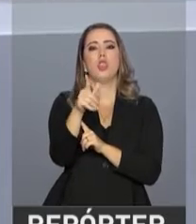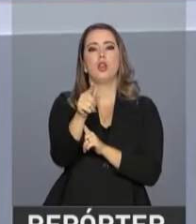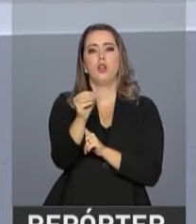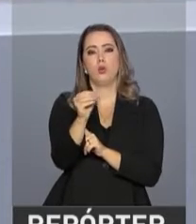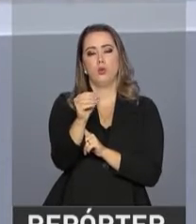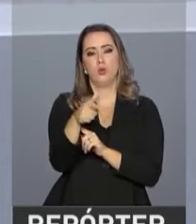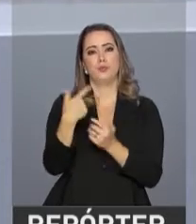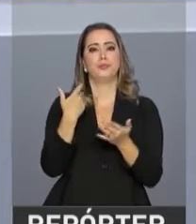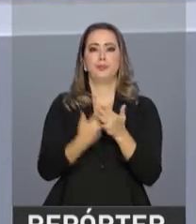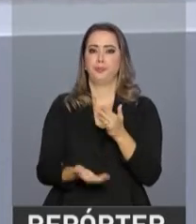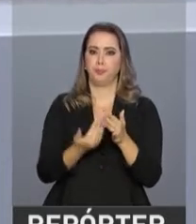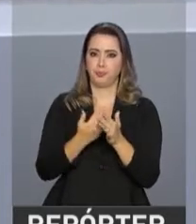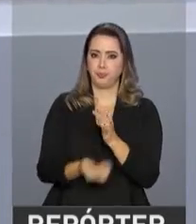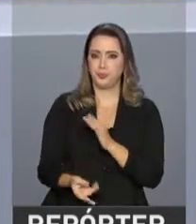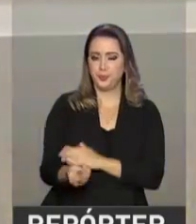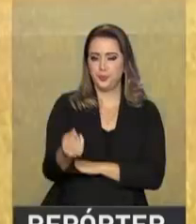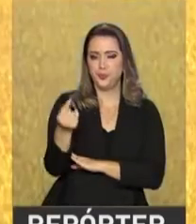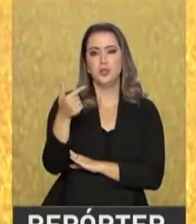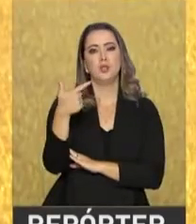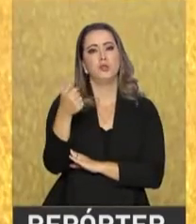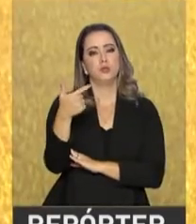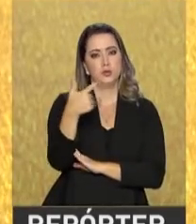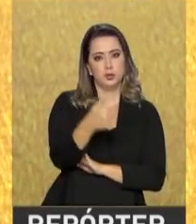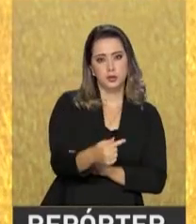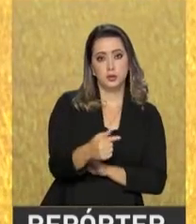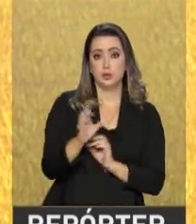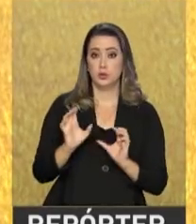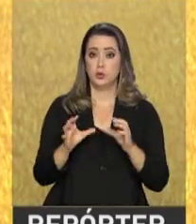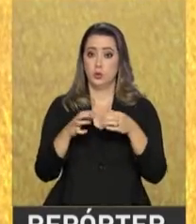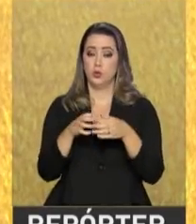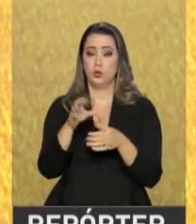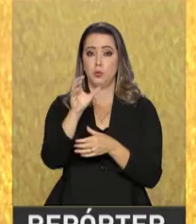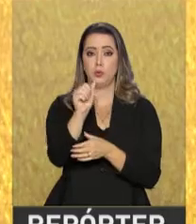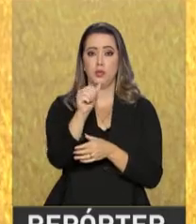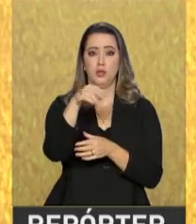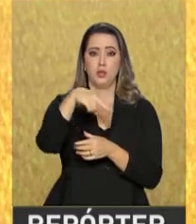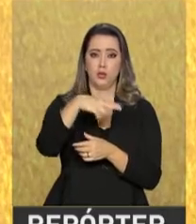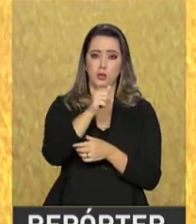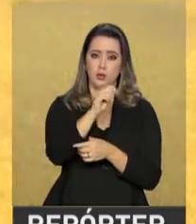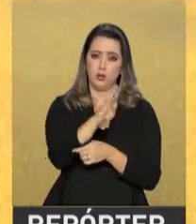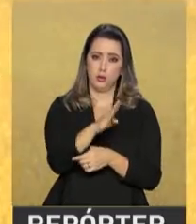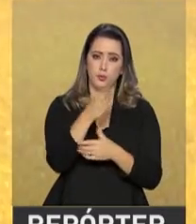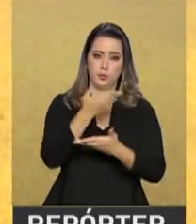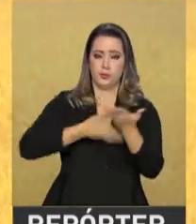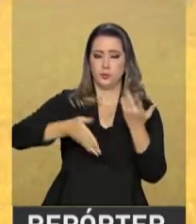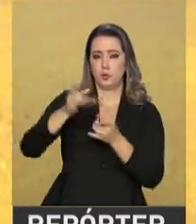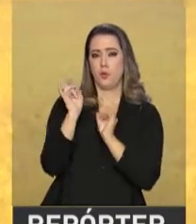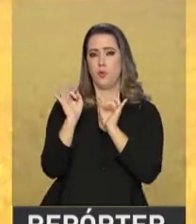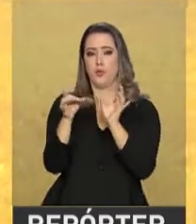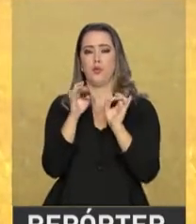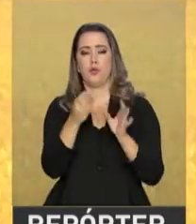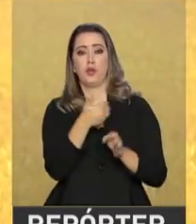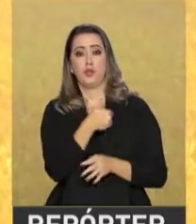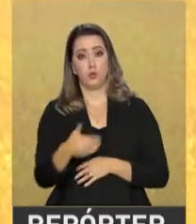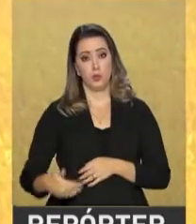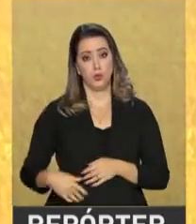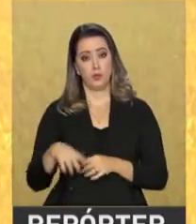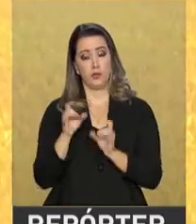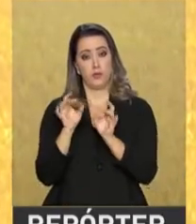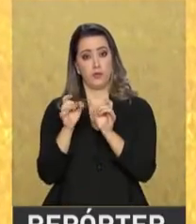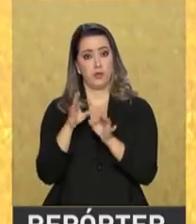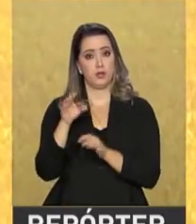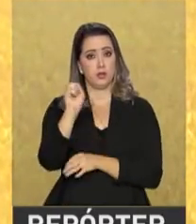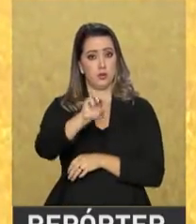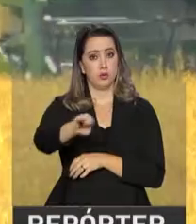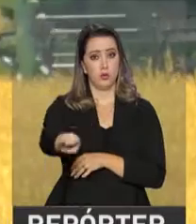2017. A Companhia Nacional de Abastecimento, Conab, negociou por meio de leilões públicos apoio para o escoamento